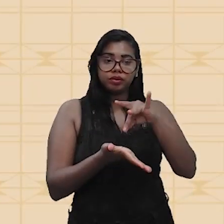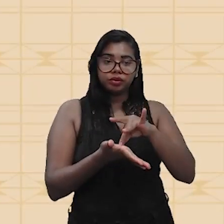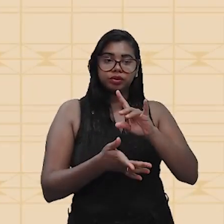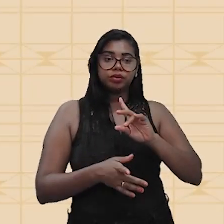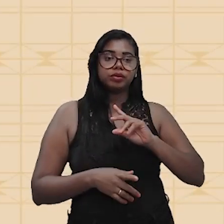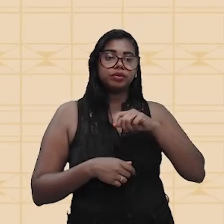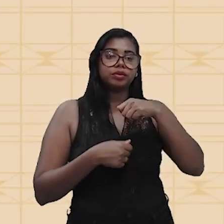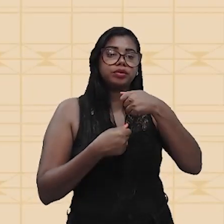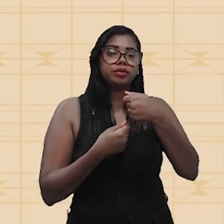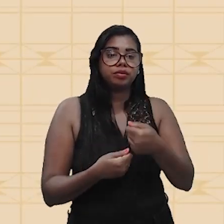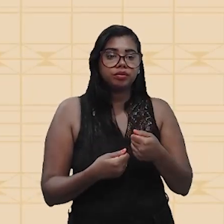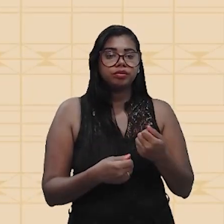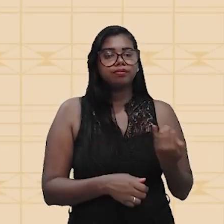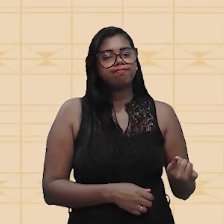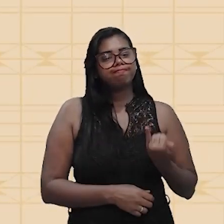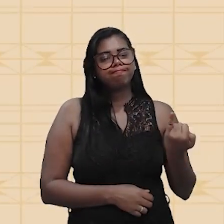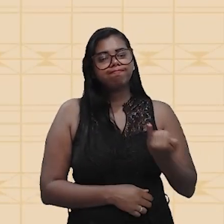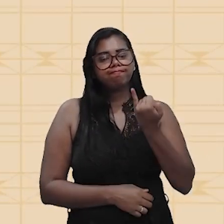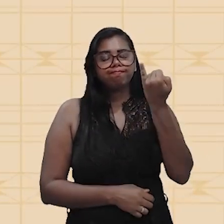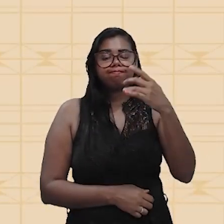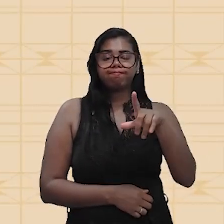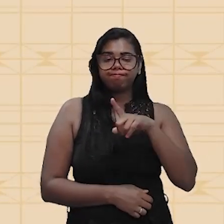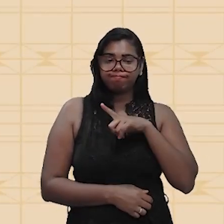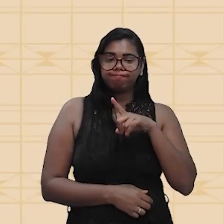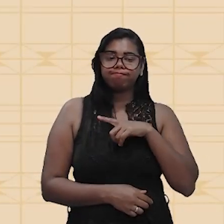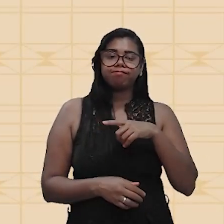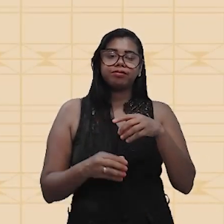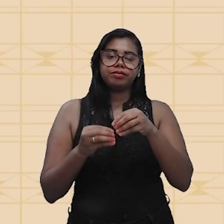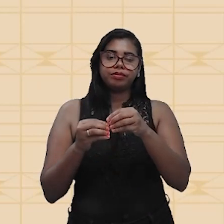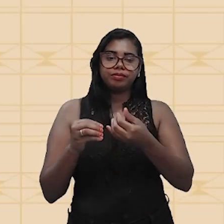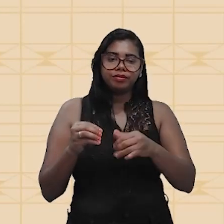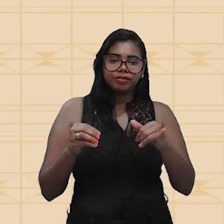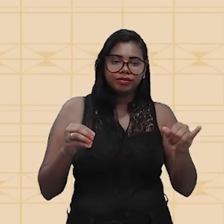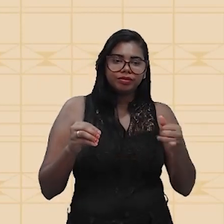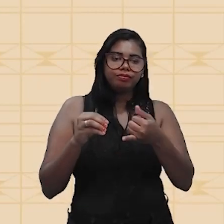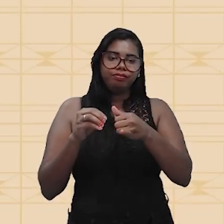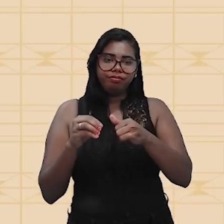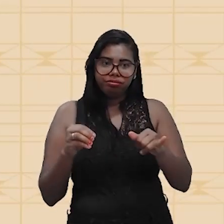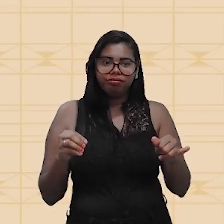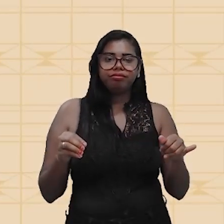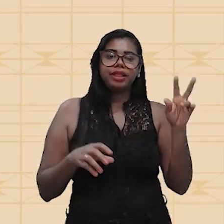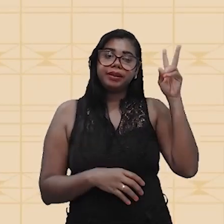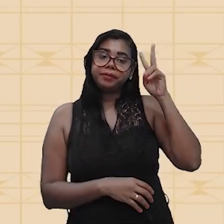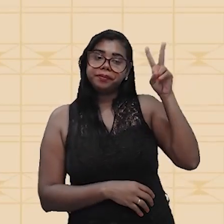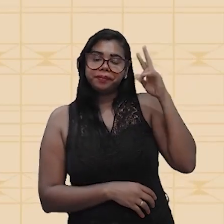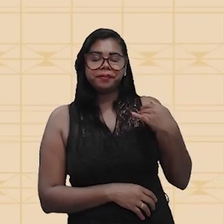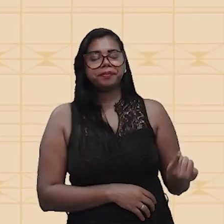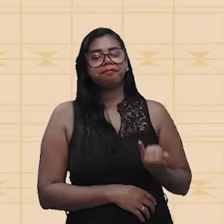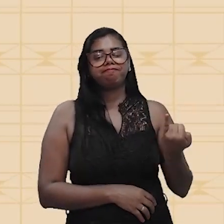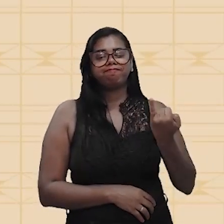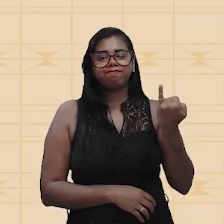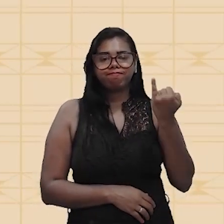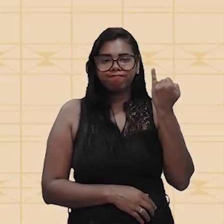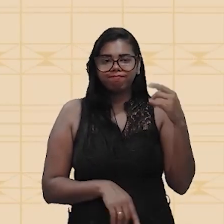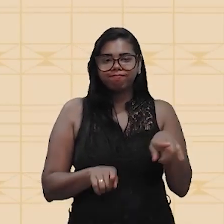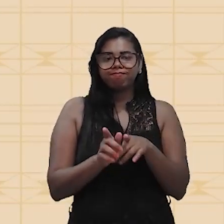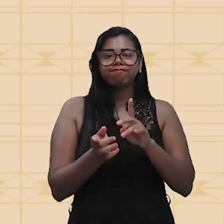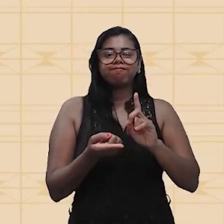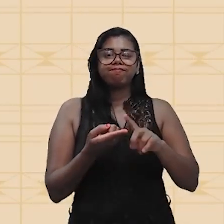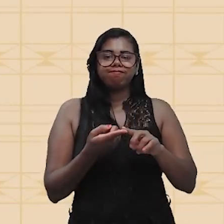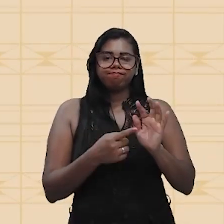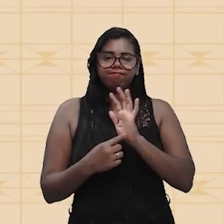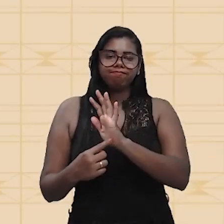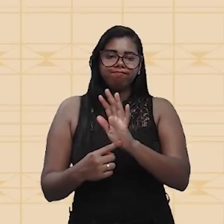ser importante para que a gente tenha a corrente elétrica. É importante entender que existe uma conservação dessas